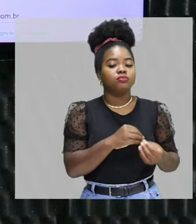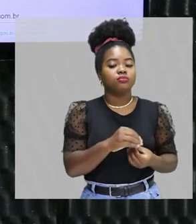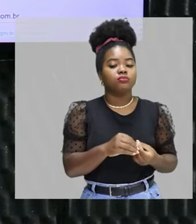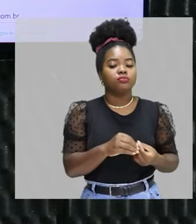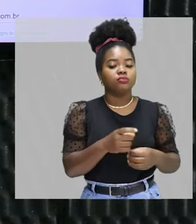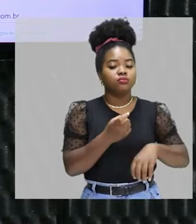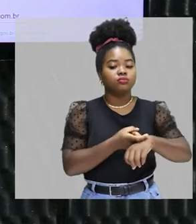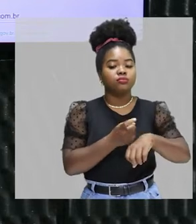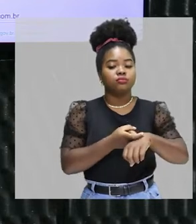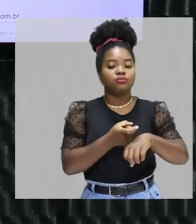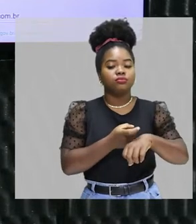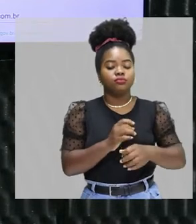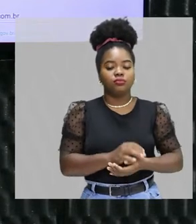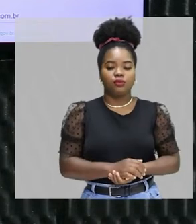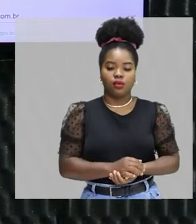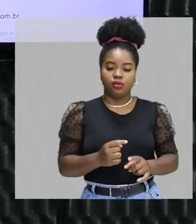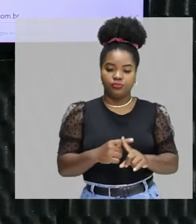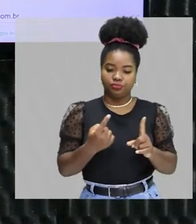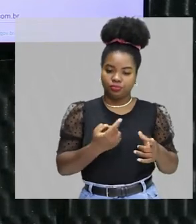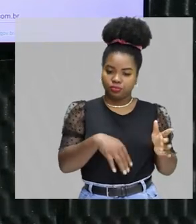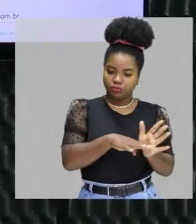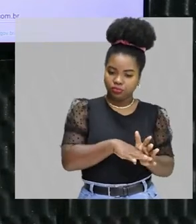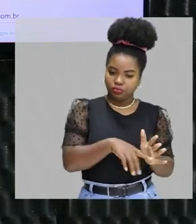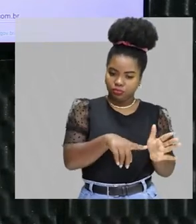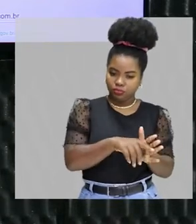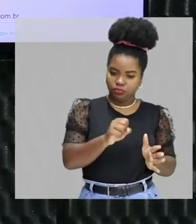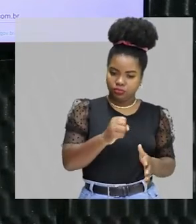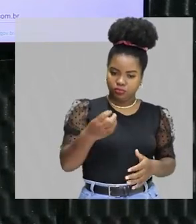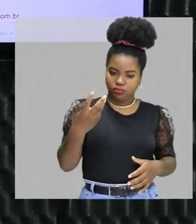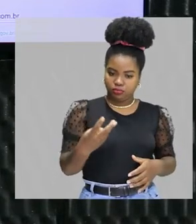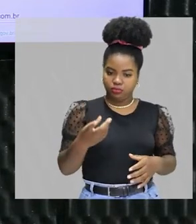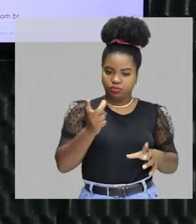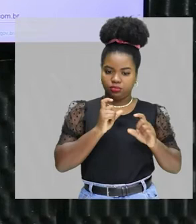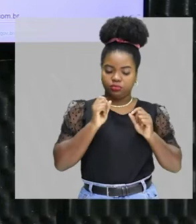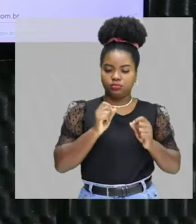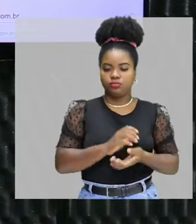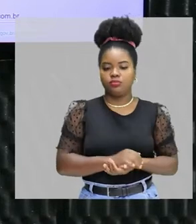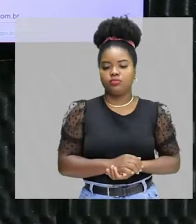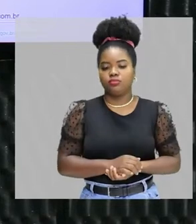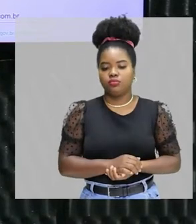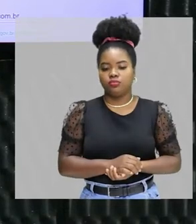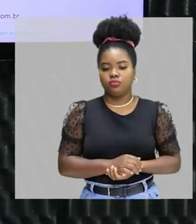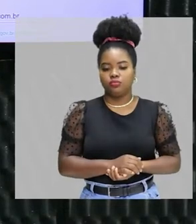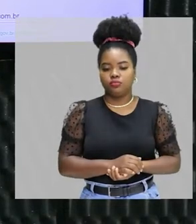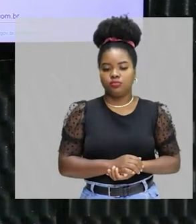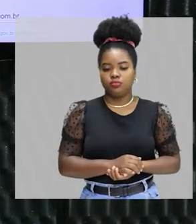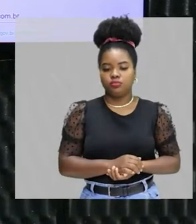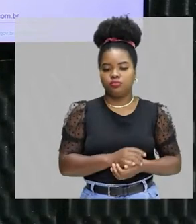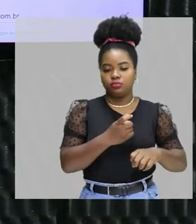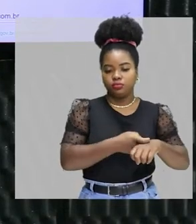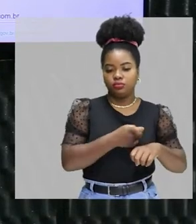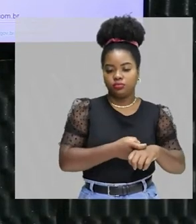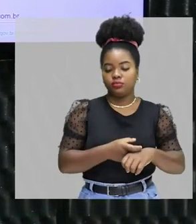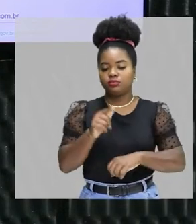sólido. Só que quando ele chega em menos 83, eu vou ter a passagem de sólido para